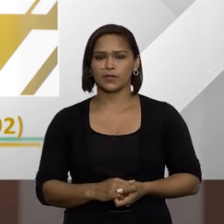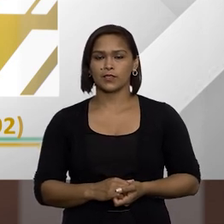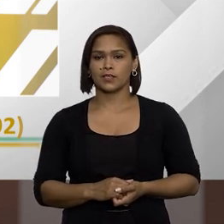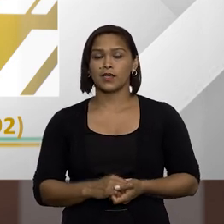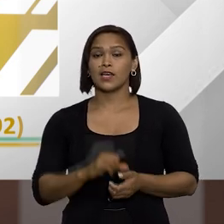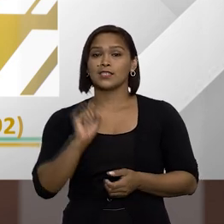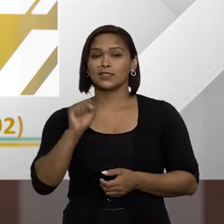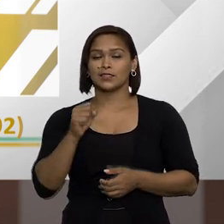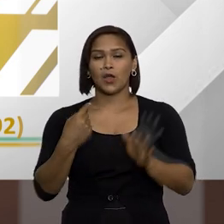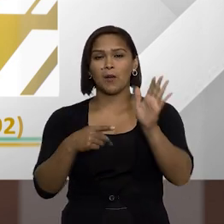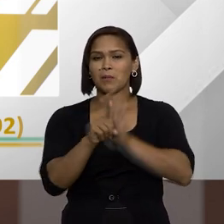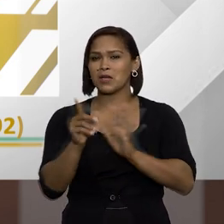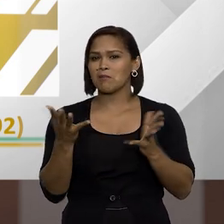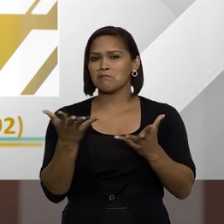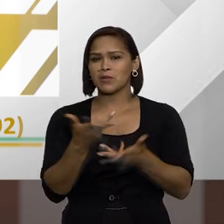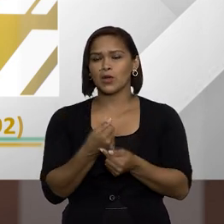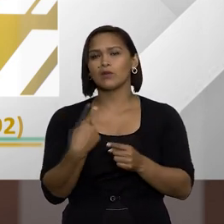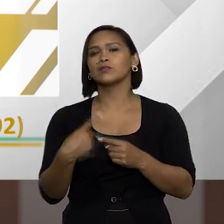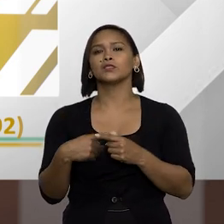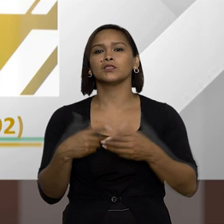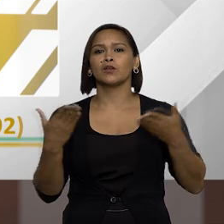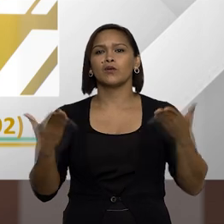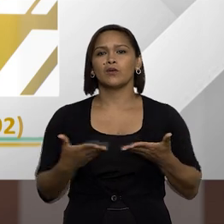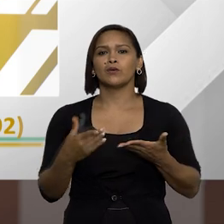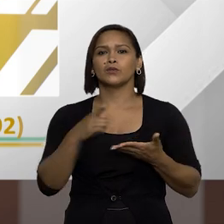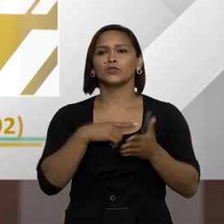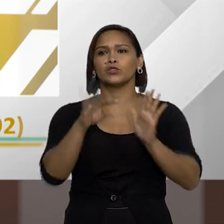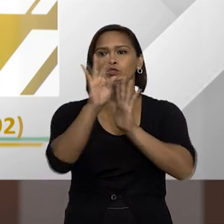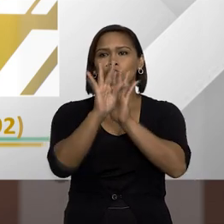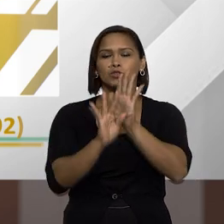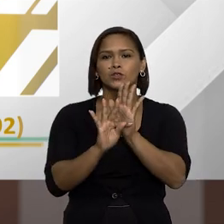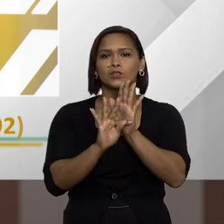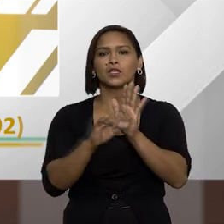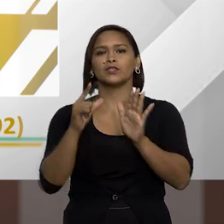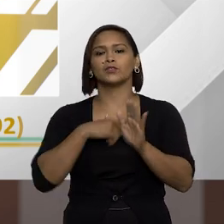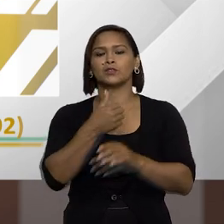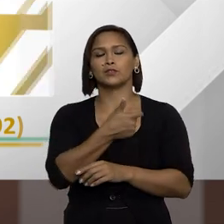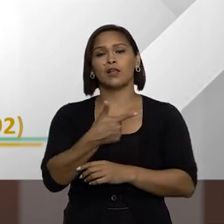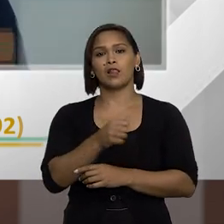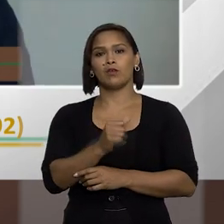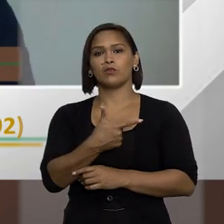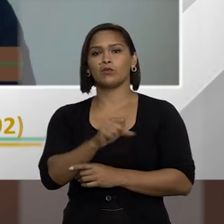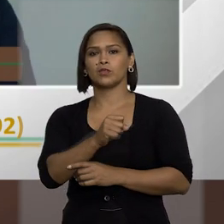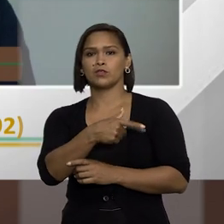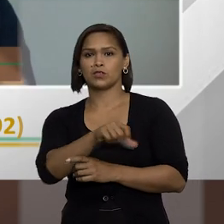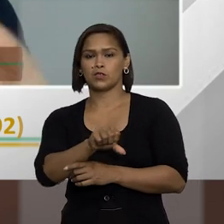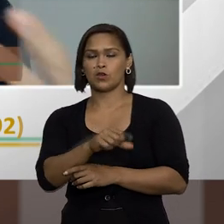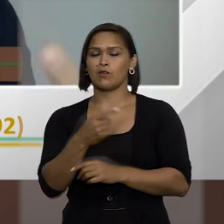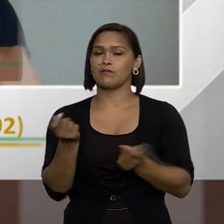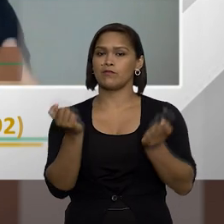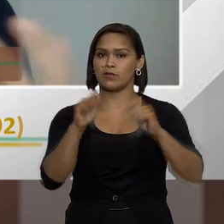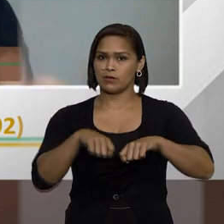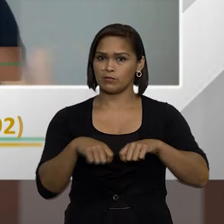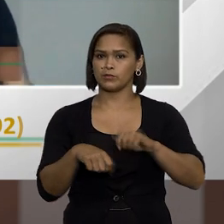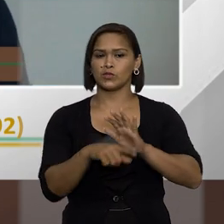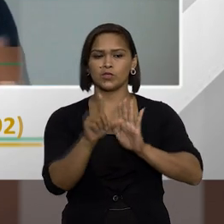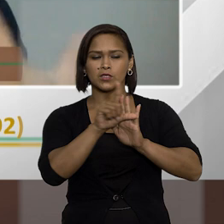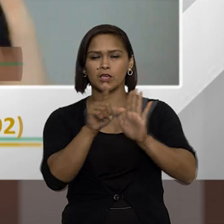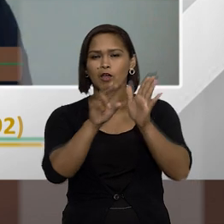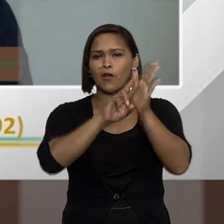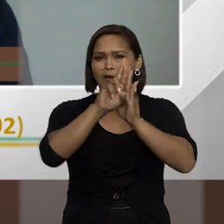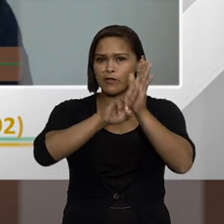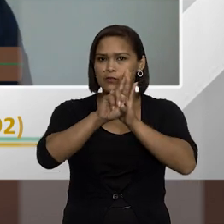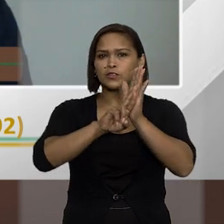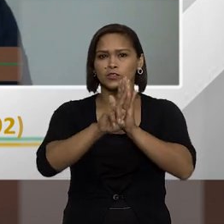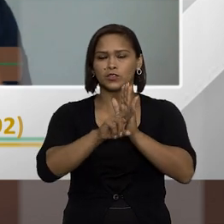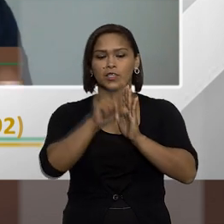Fátima essa é uma ótima pergunta atualmente no texto hoje da lei 8.429 é possível em termos de